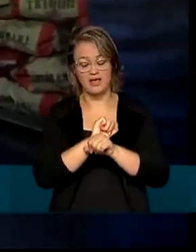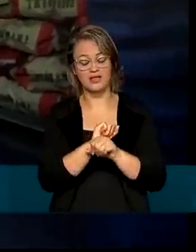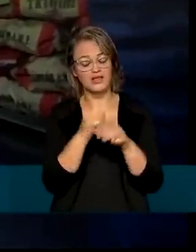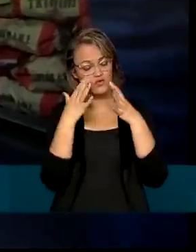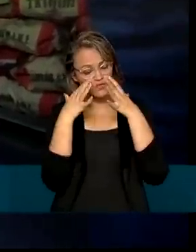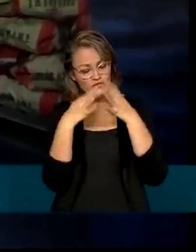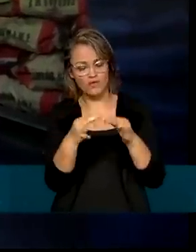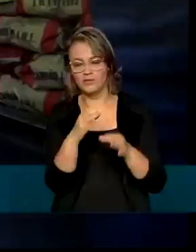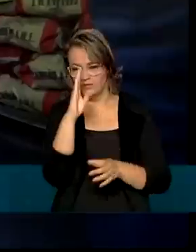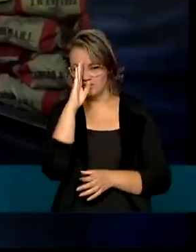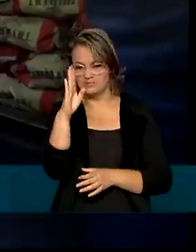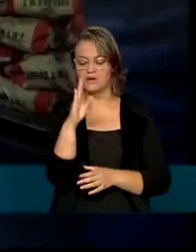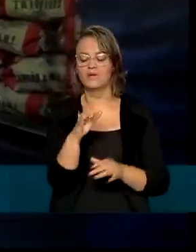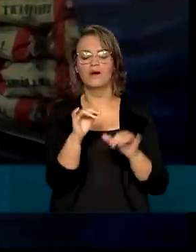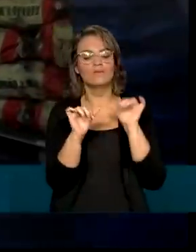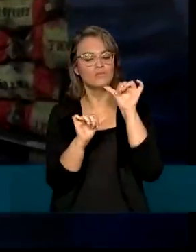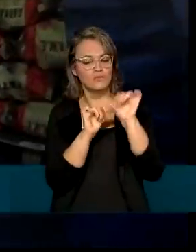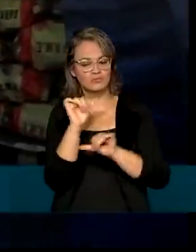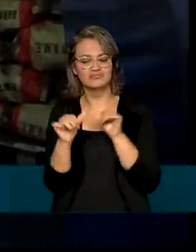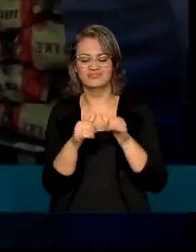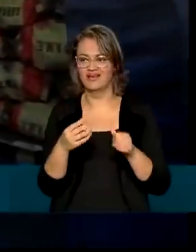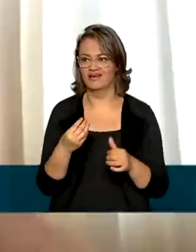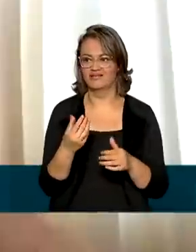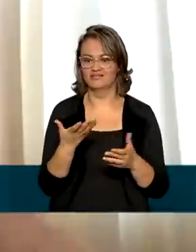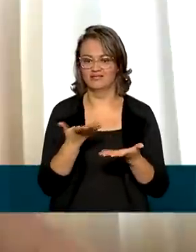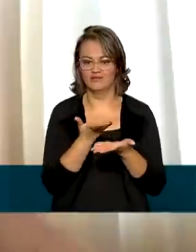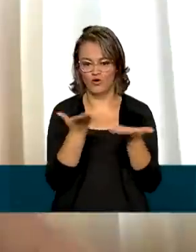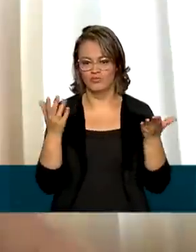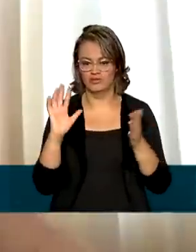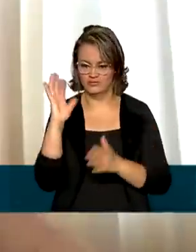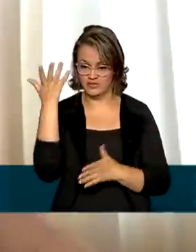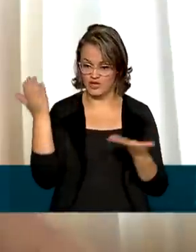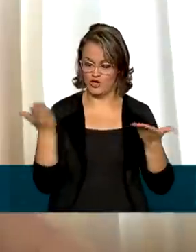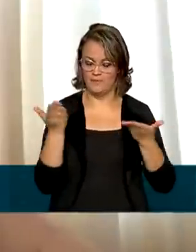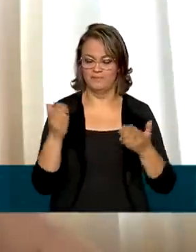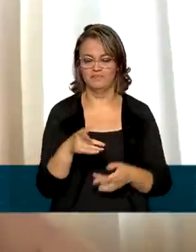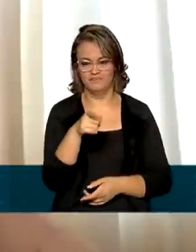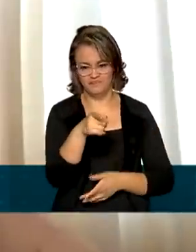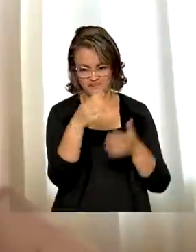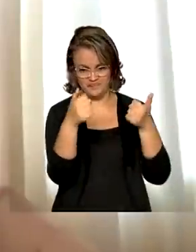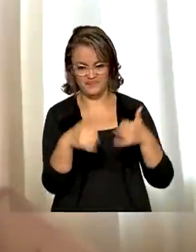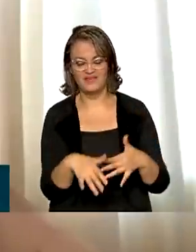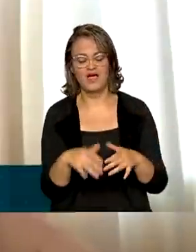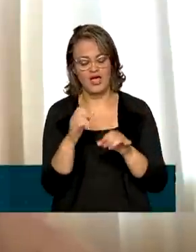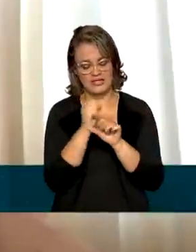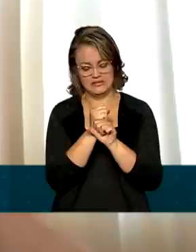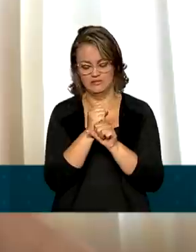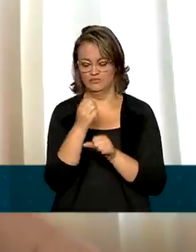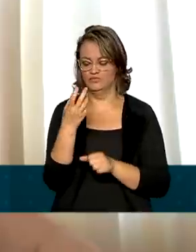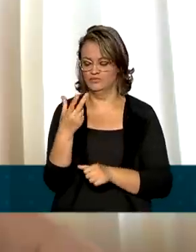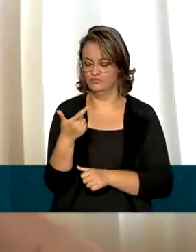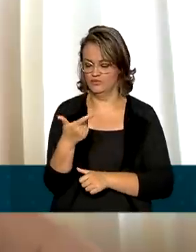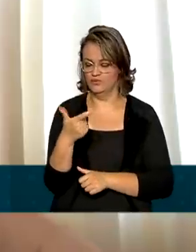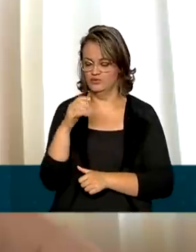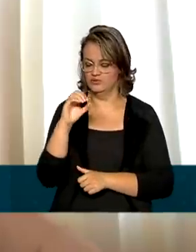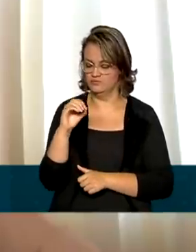exclusivamente a mudar essa realidade. Desde 2013, esse programa selecionou